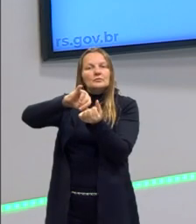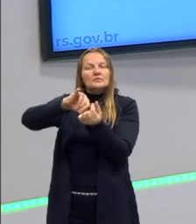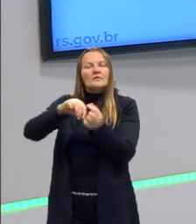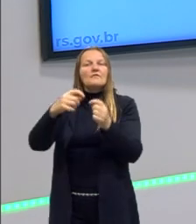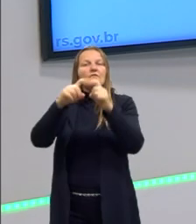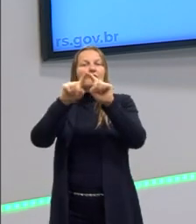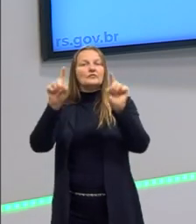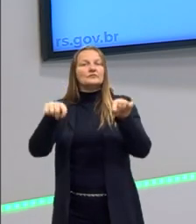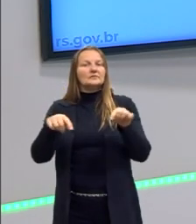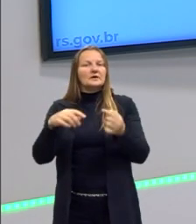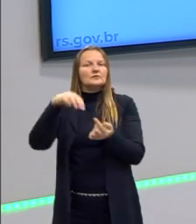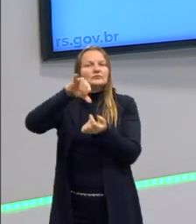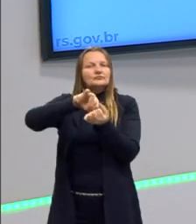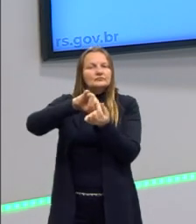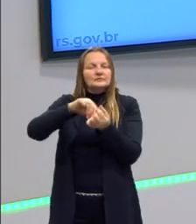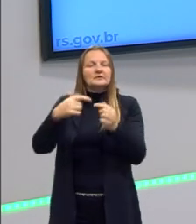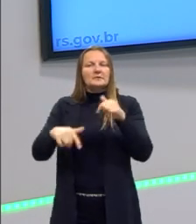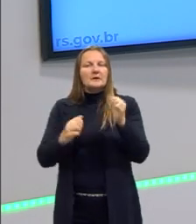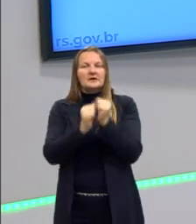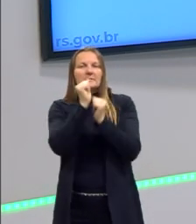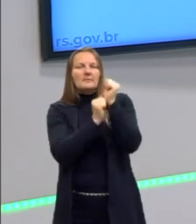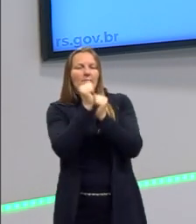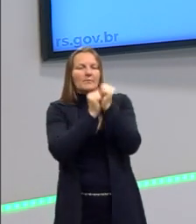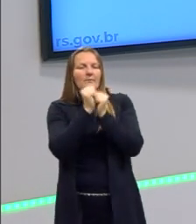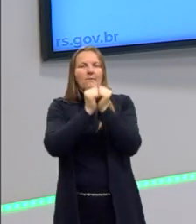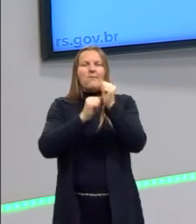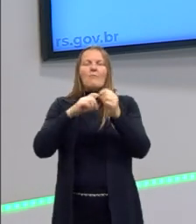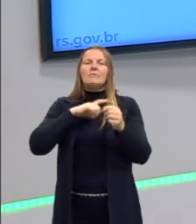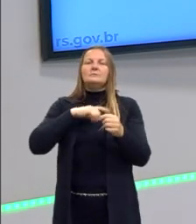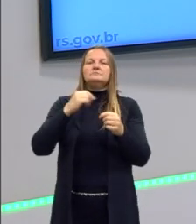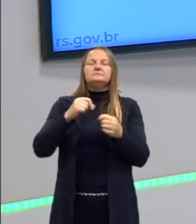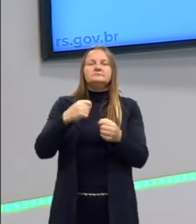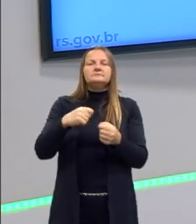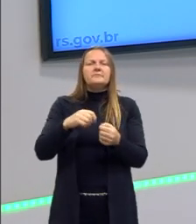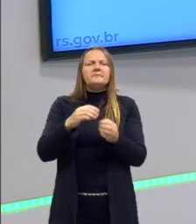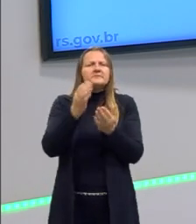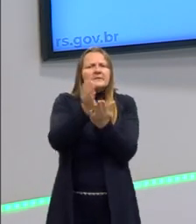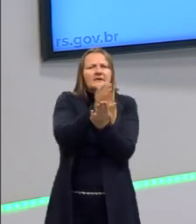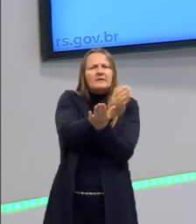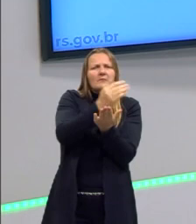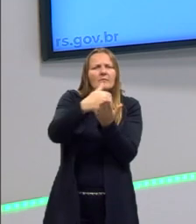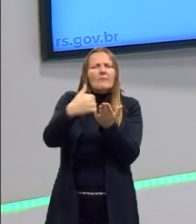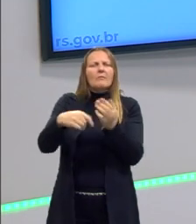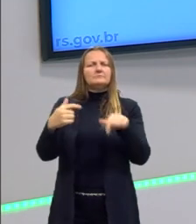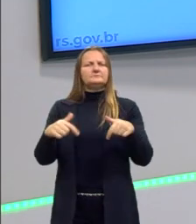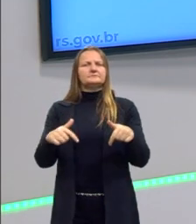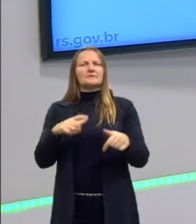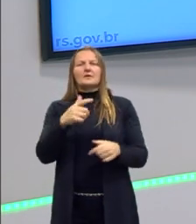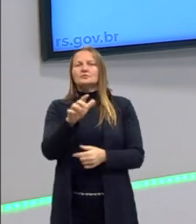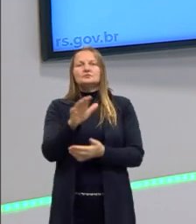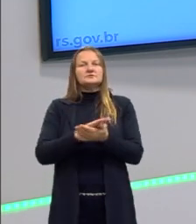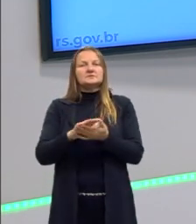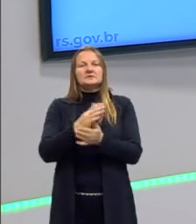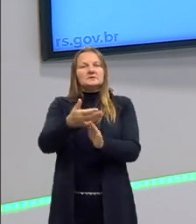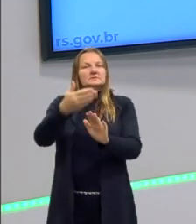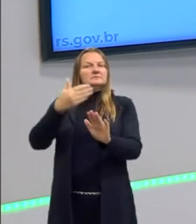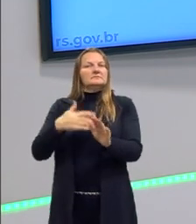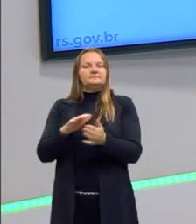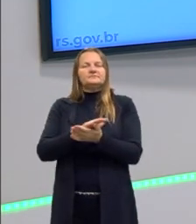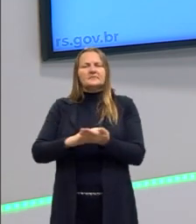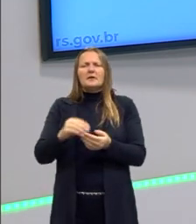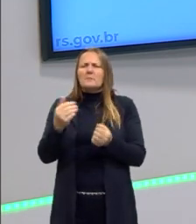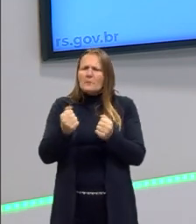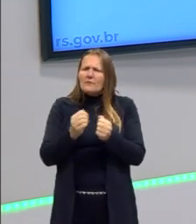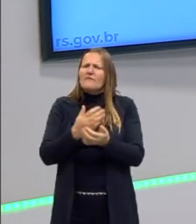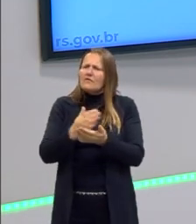Olha, com o advento do capitalismo, nós ficamos nessa divisão do trabalho que não existia antes. Então, é preciso convencer as